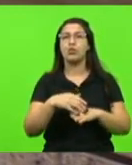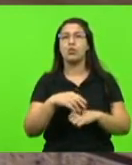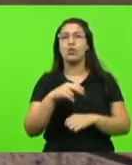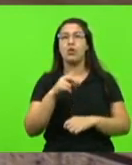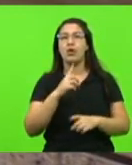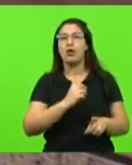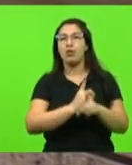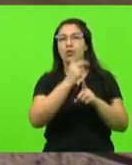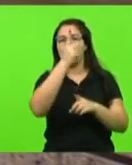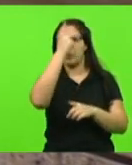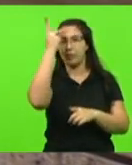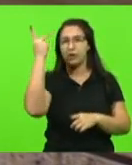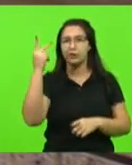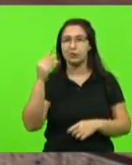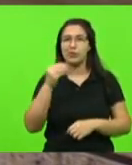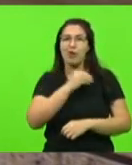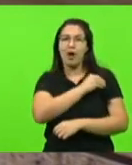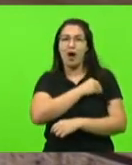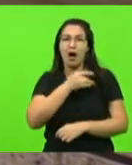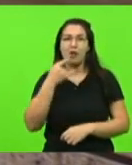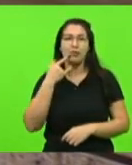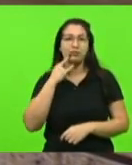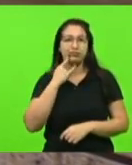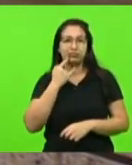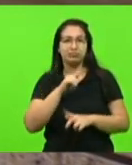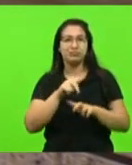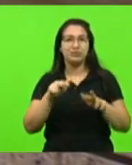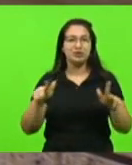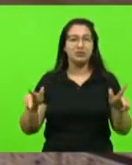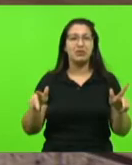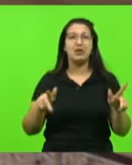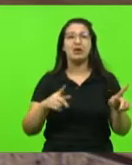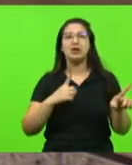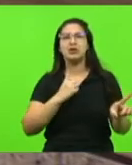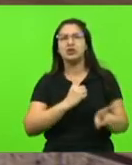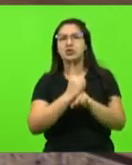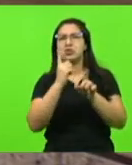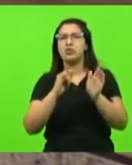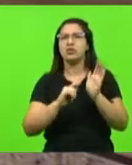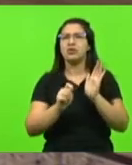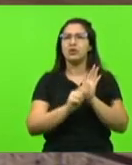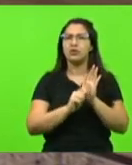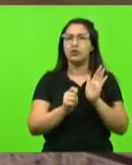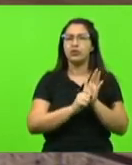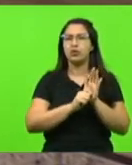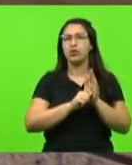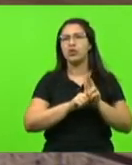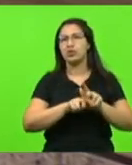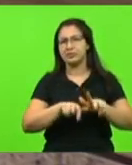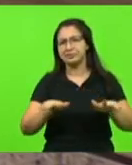também com barreiras, buscando realmente drogas, foragidos, barreiras policiais.